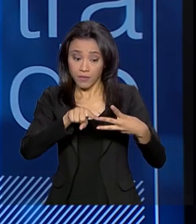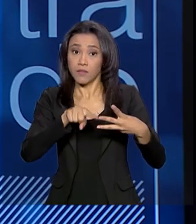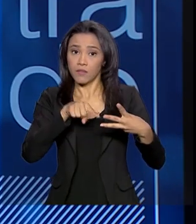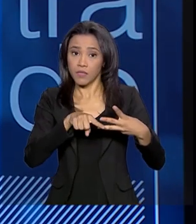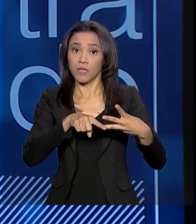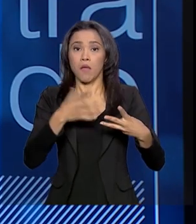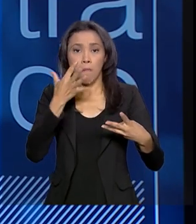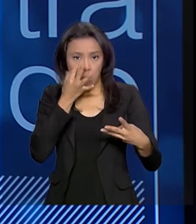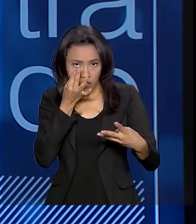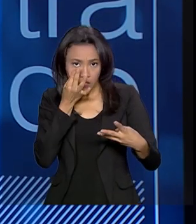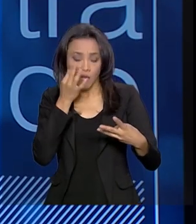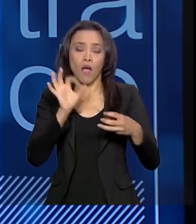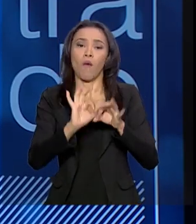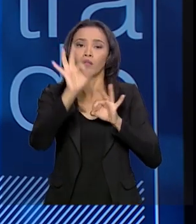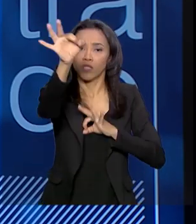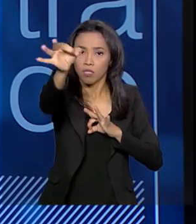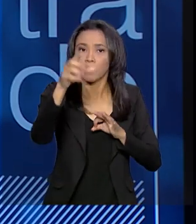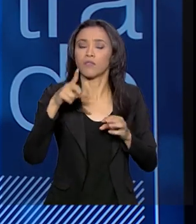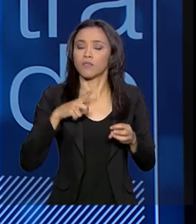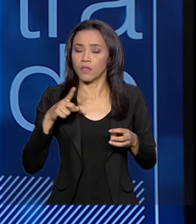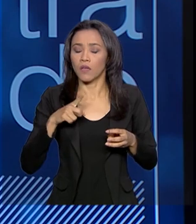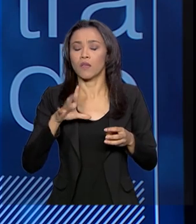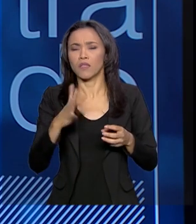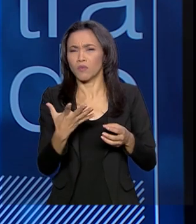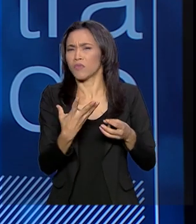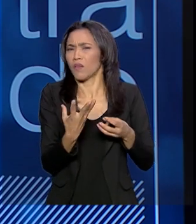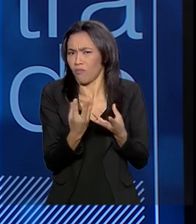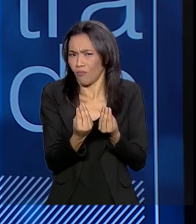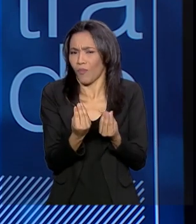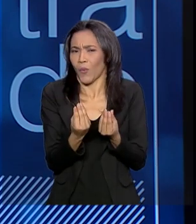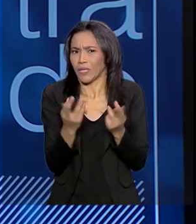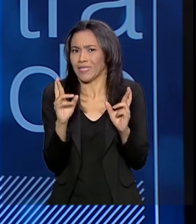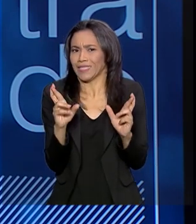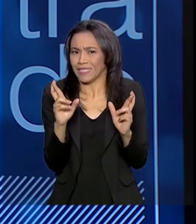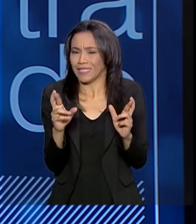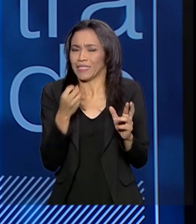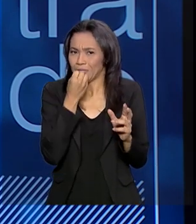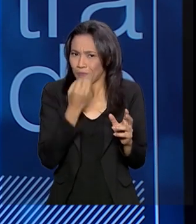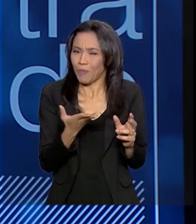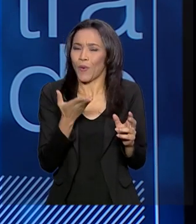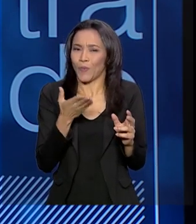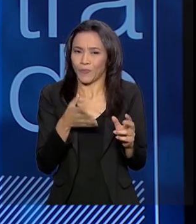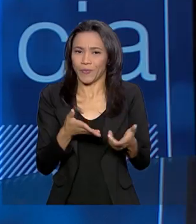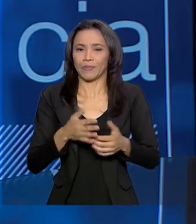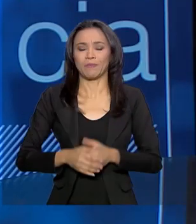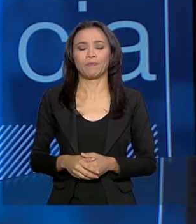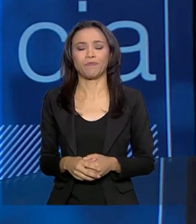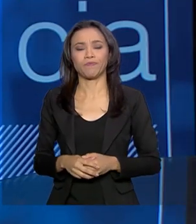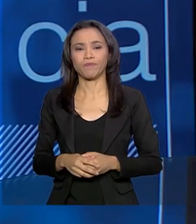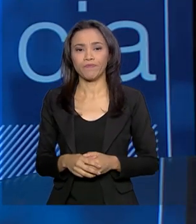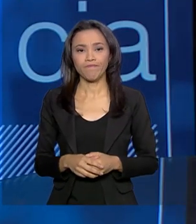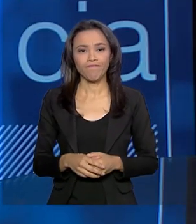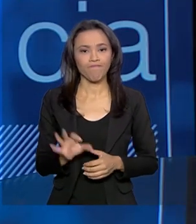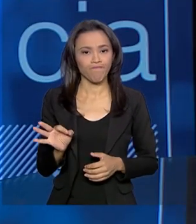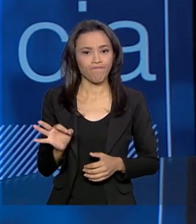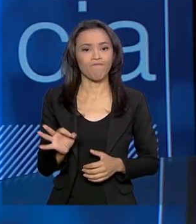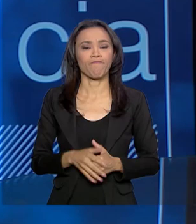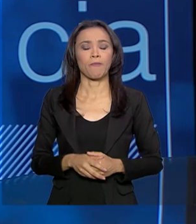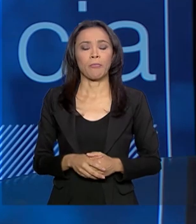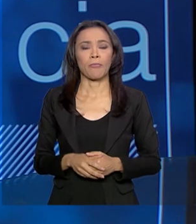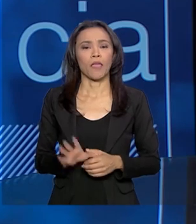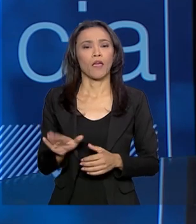para favorecer também novas tecnologias. Então, a gente está com muita expectativa em cima desse programa. Perfeito. E,